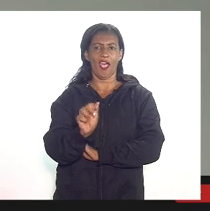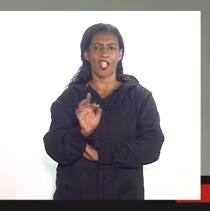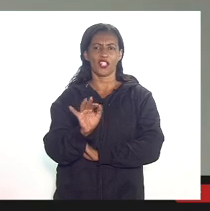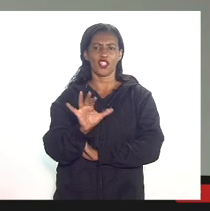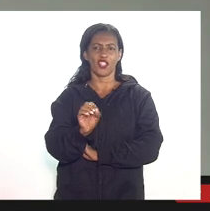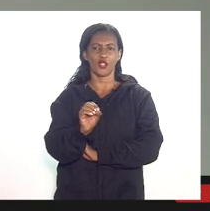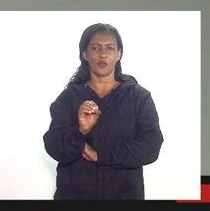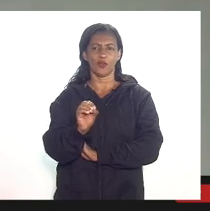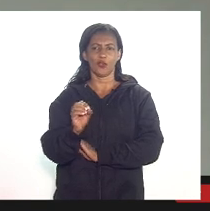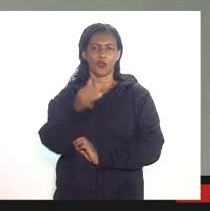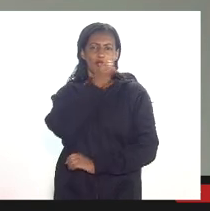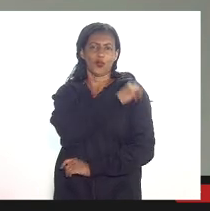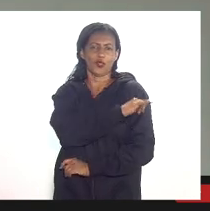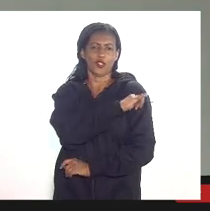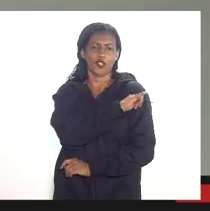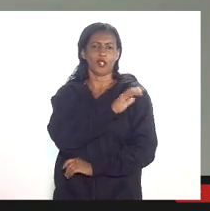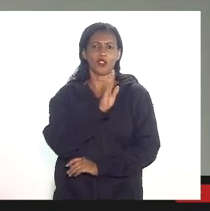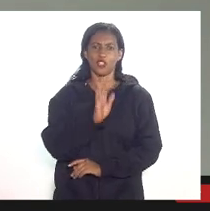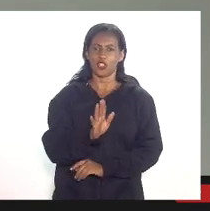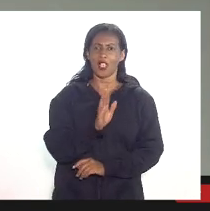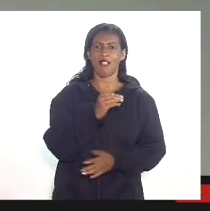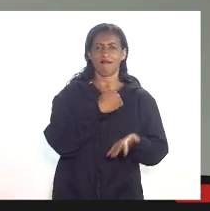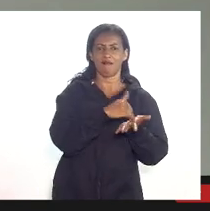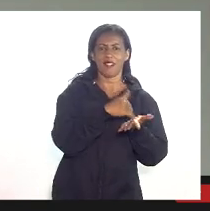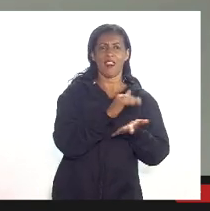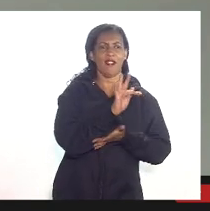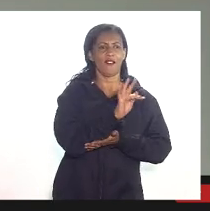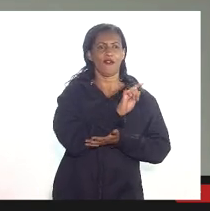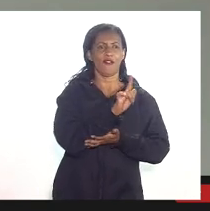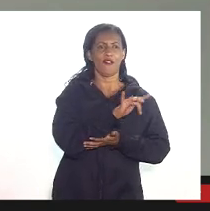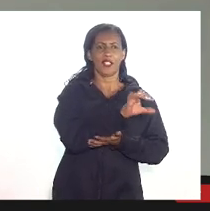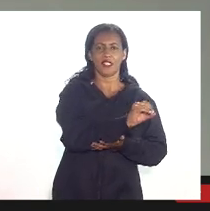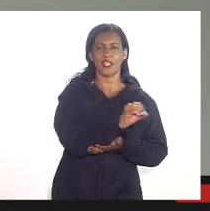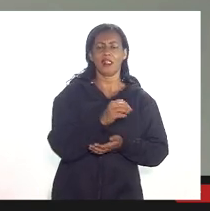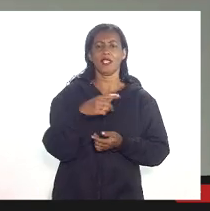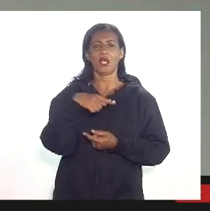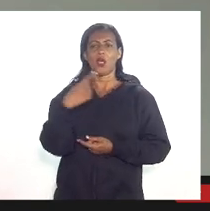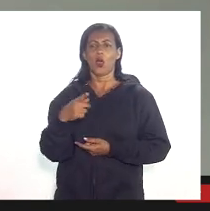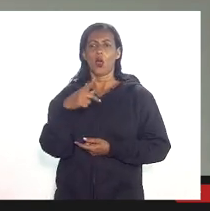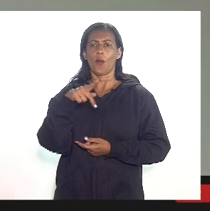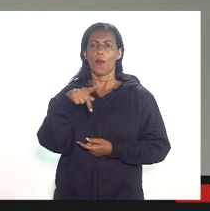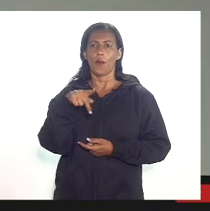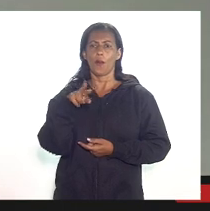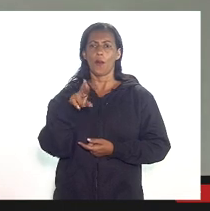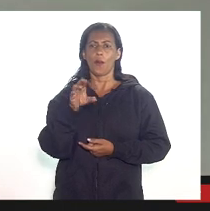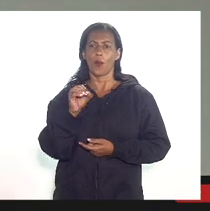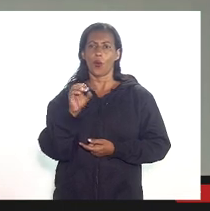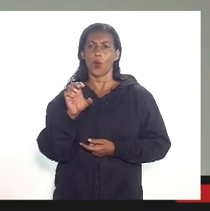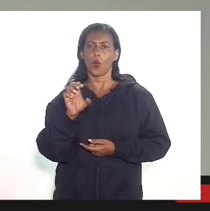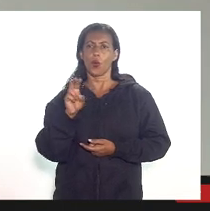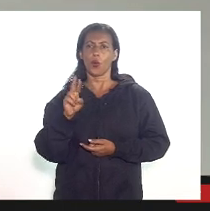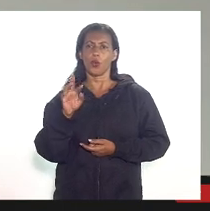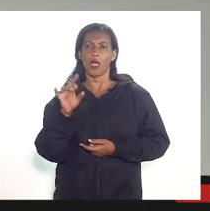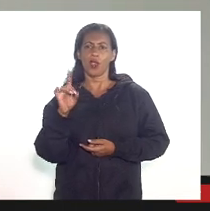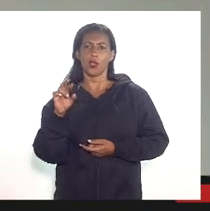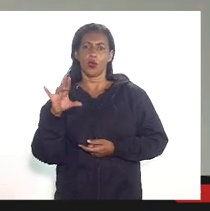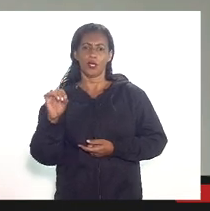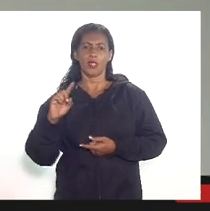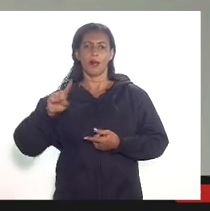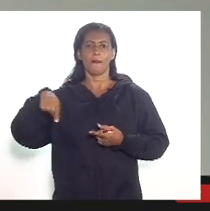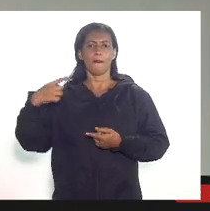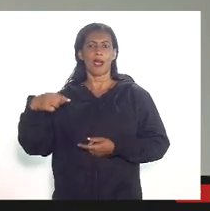fazem parte a Secretaria de Fazenda, a Procuradoria Geral do Estado e o Ministério Público como convidado.